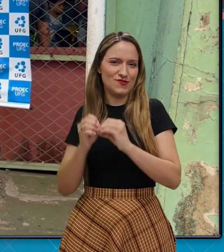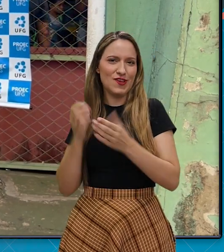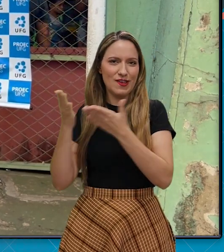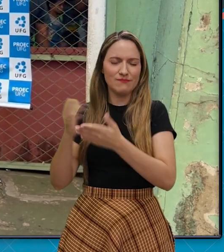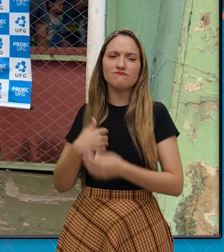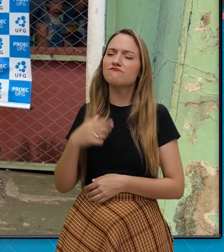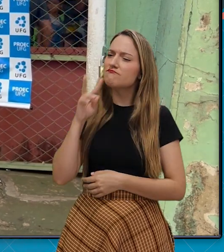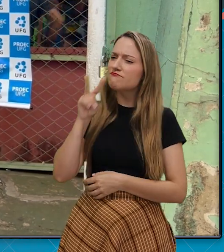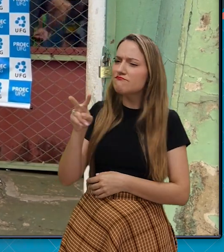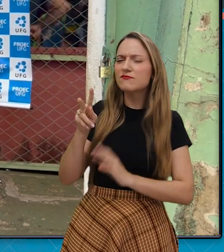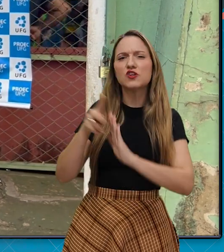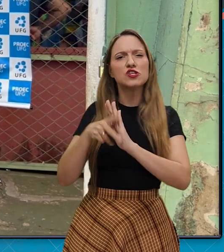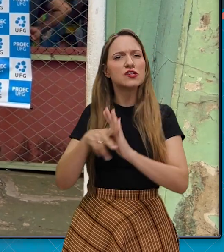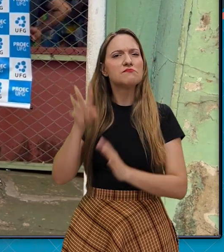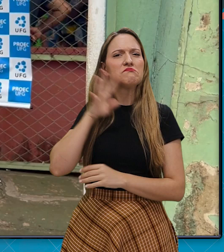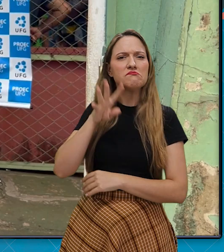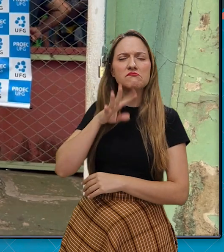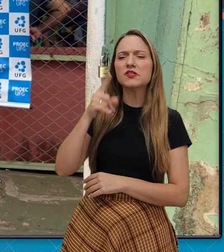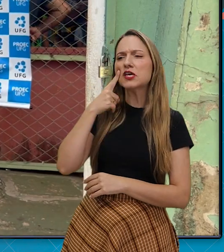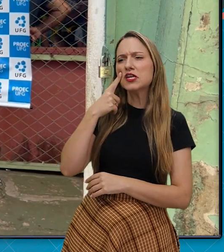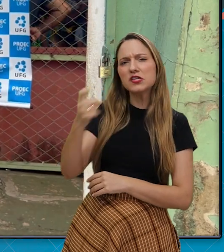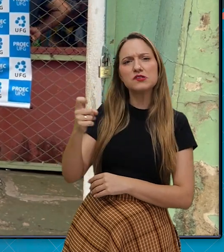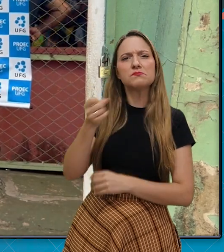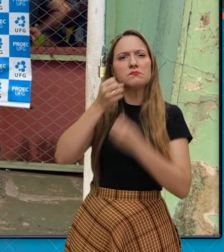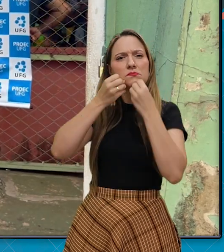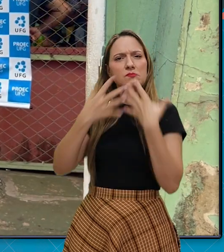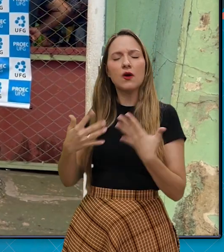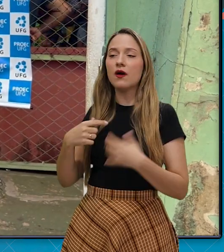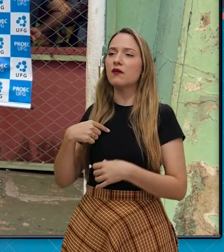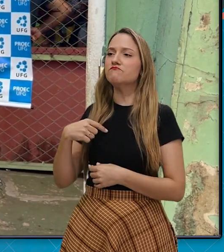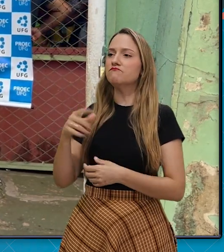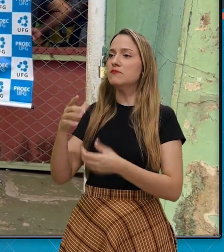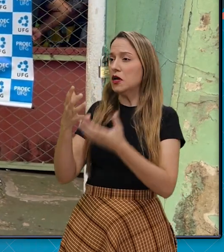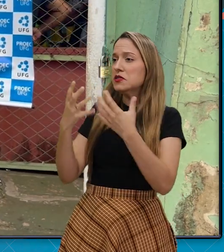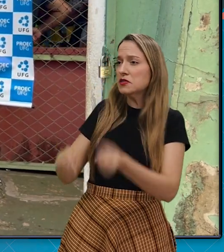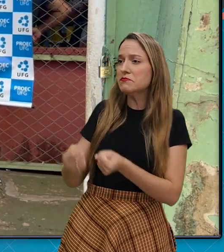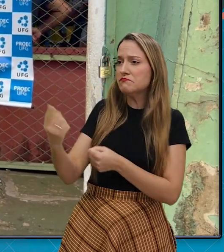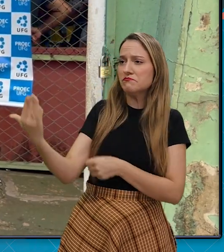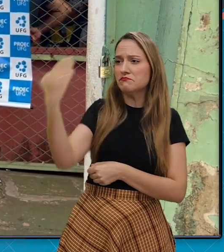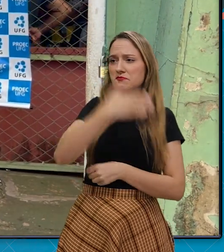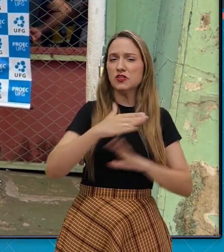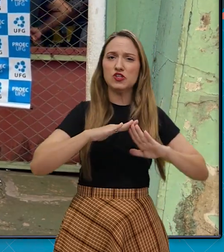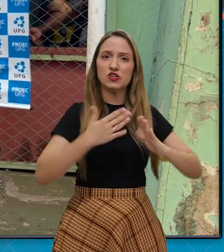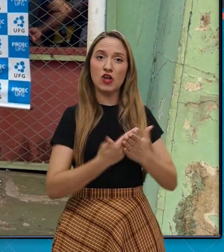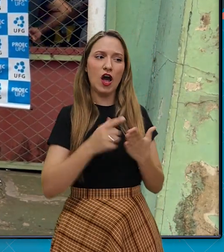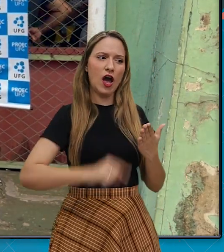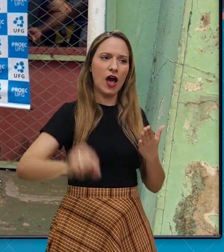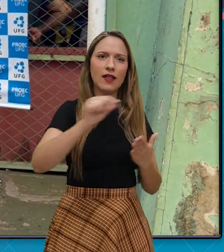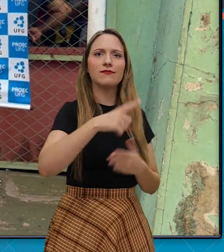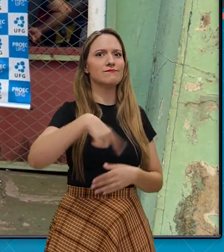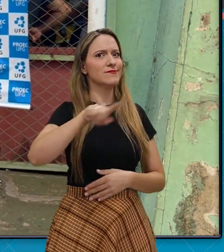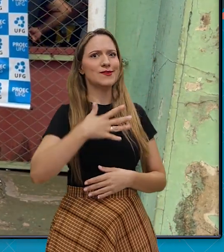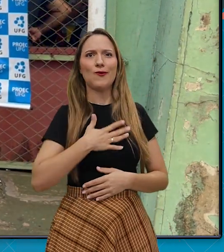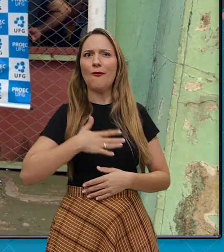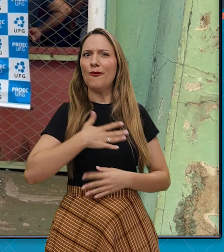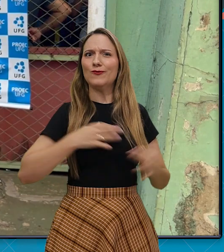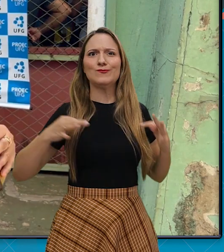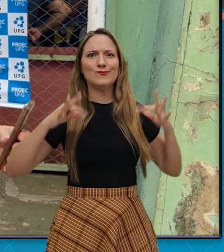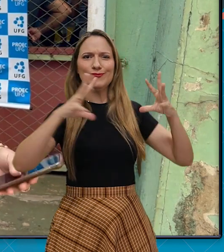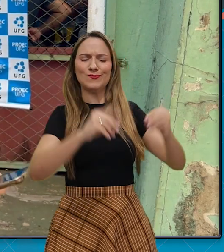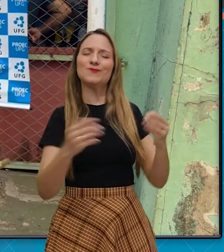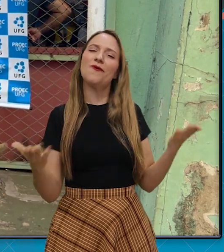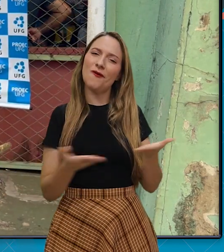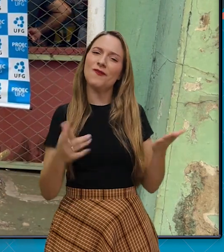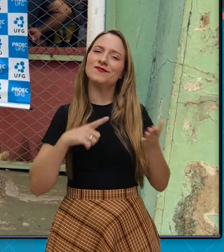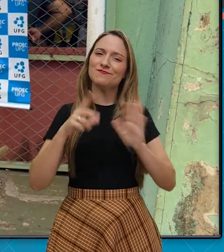projeto bem bacana, muito interessante, trouxe para a minha escola e todos também gostaram. E hoje nós trouxemos todo